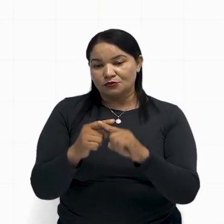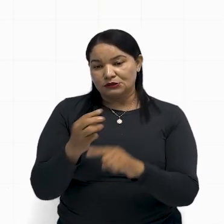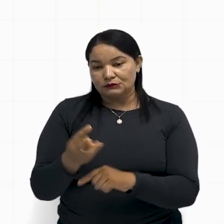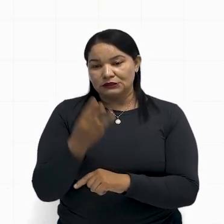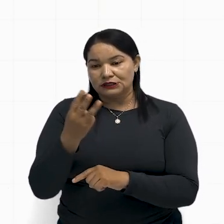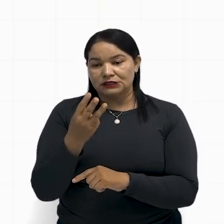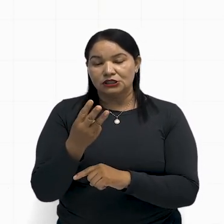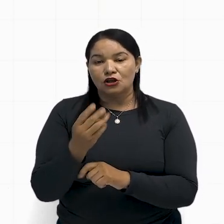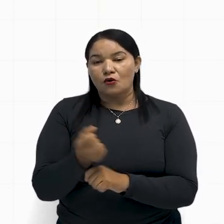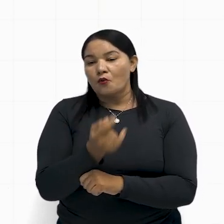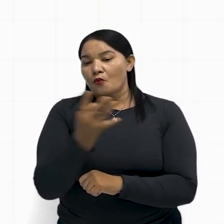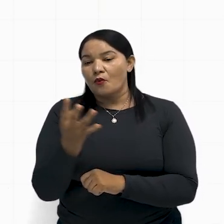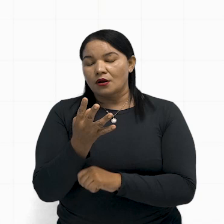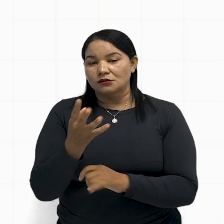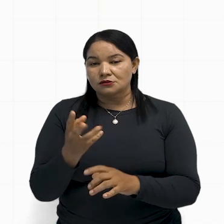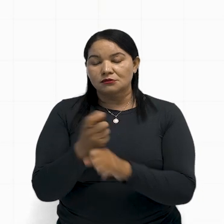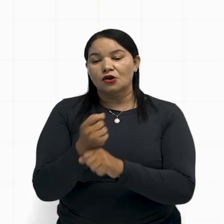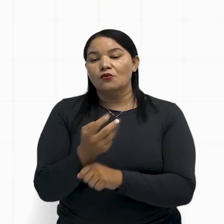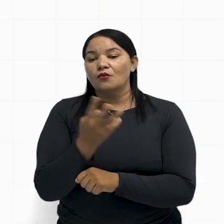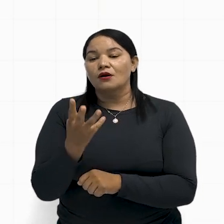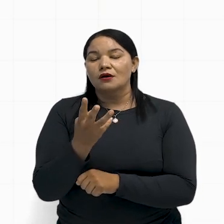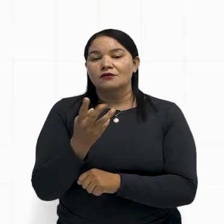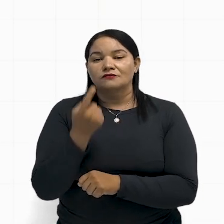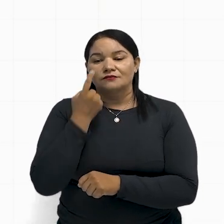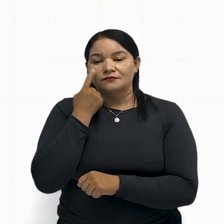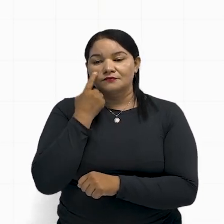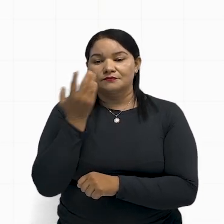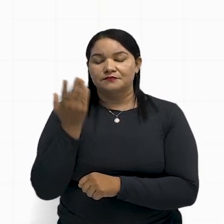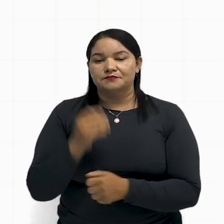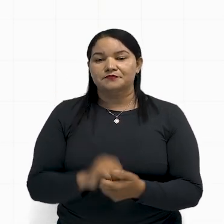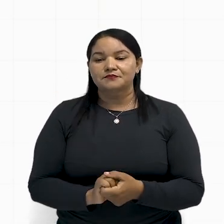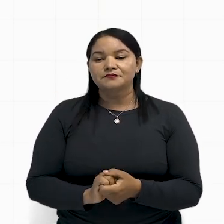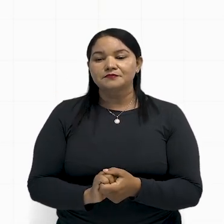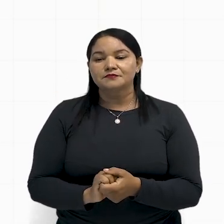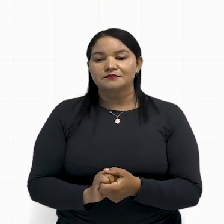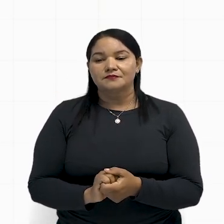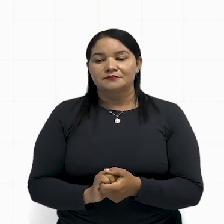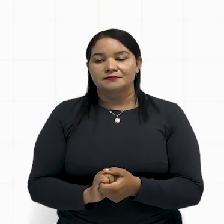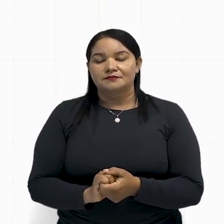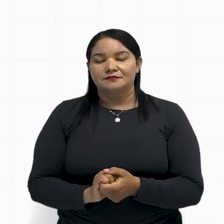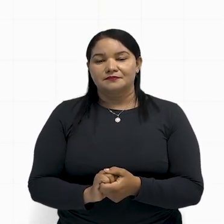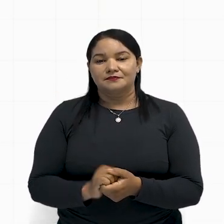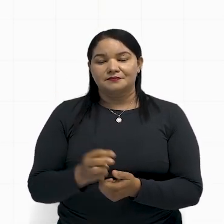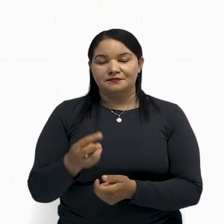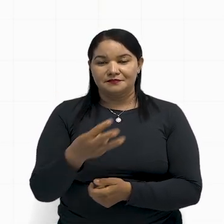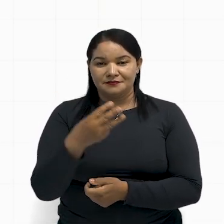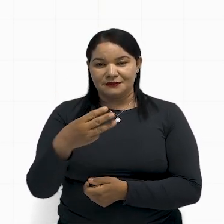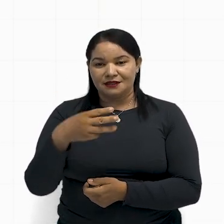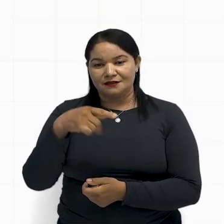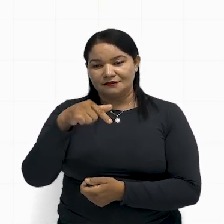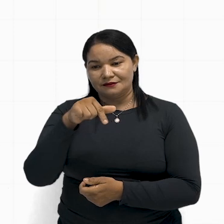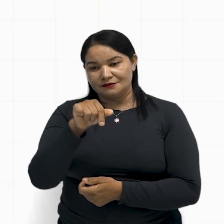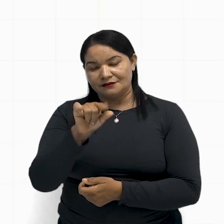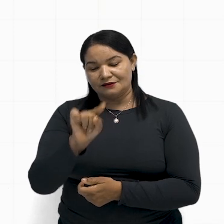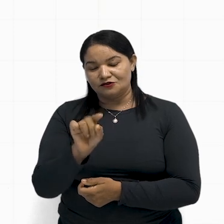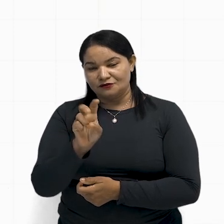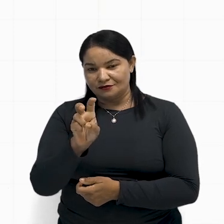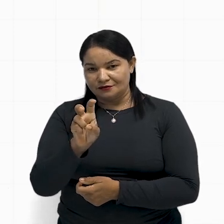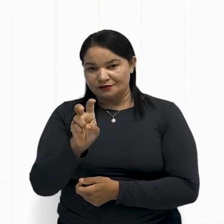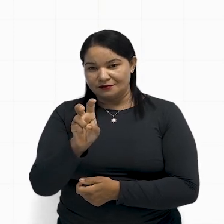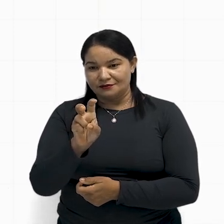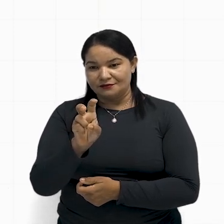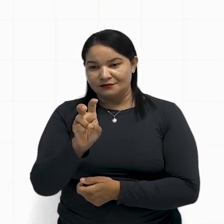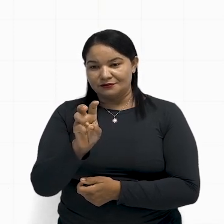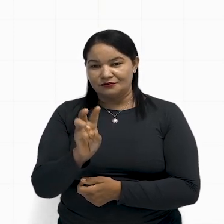Três vezes dois vai dar trinta e seis, trinta e seis mais um e meio vai dar trinta e sete e meio. Trinta